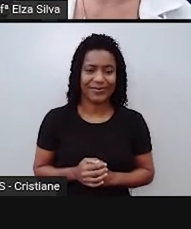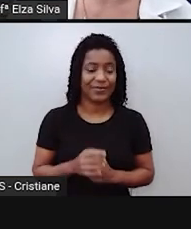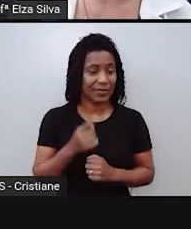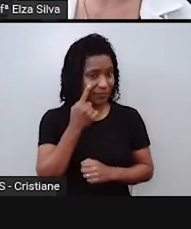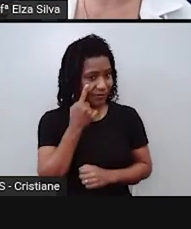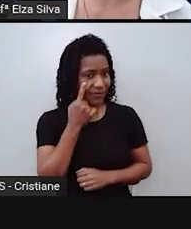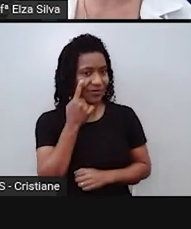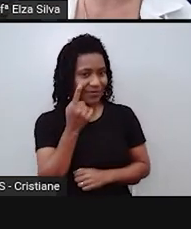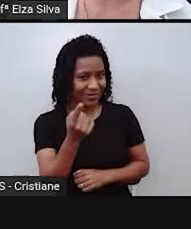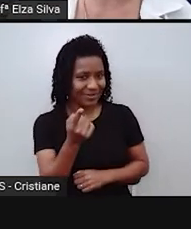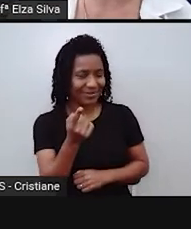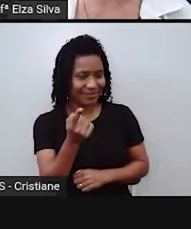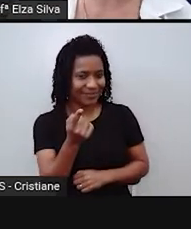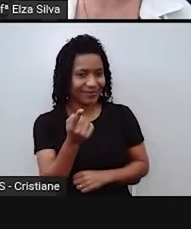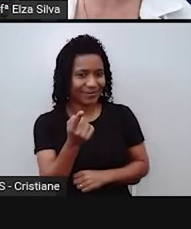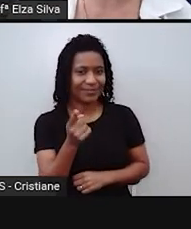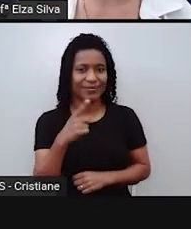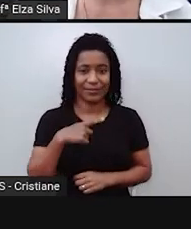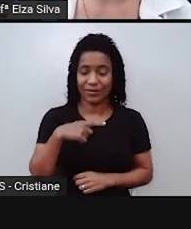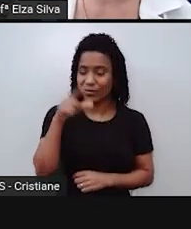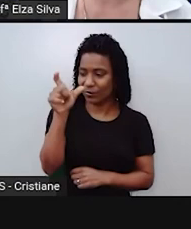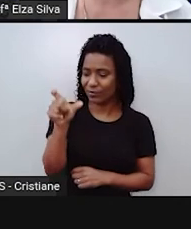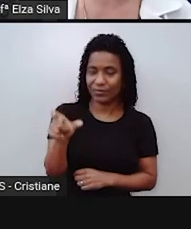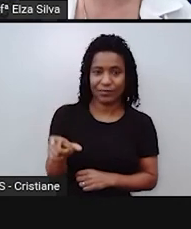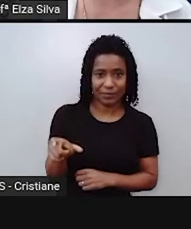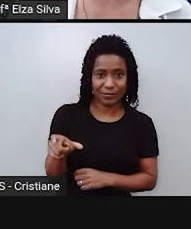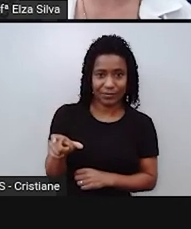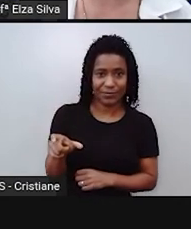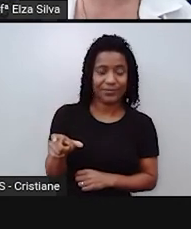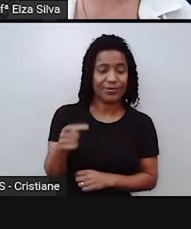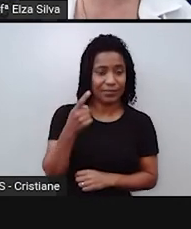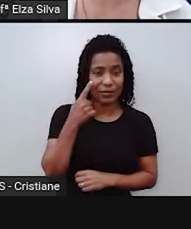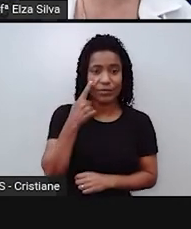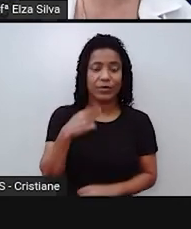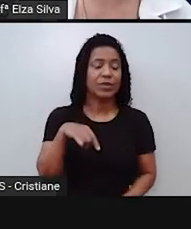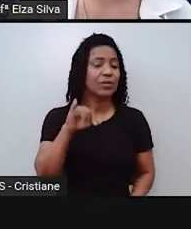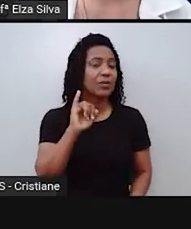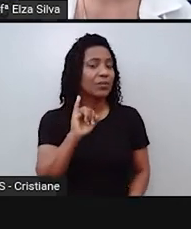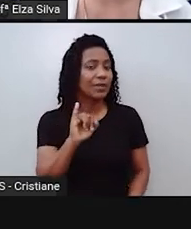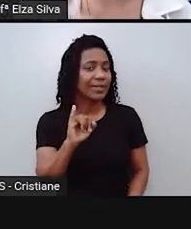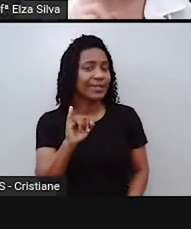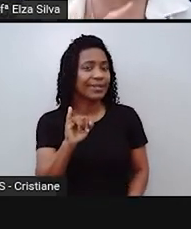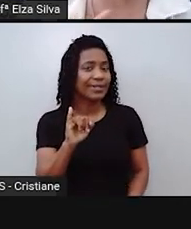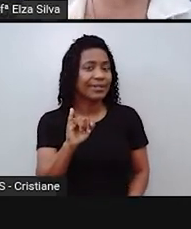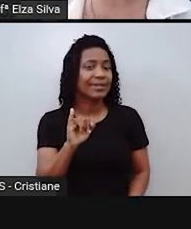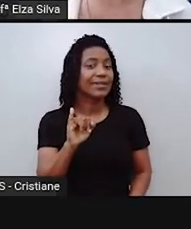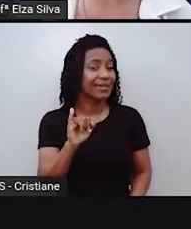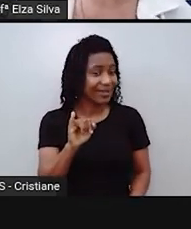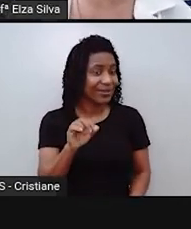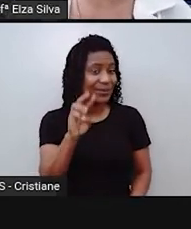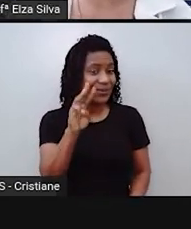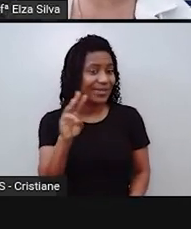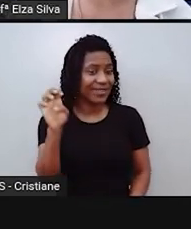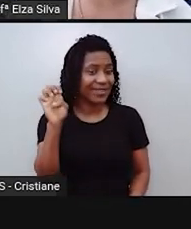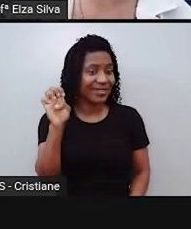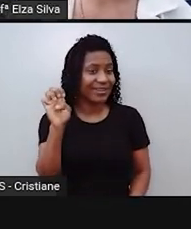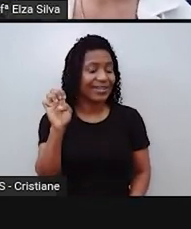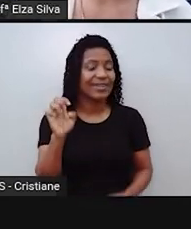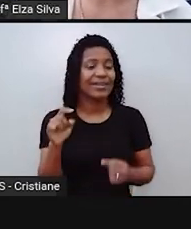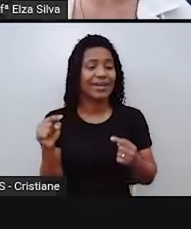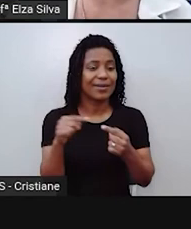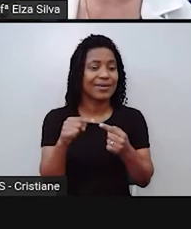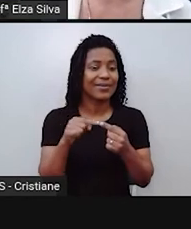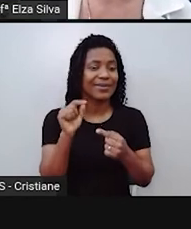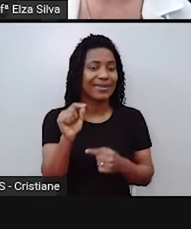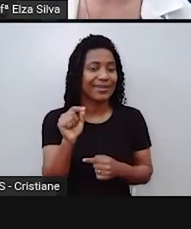Então, vejam que nós temos aqui o sujeito we, temos o going. Falta o quê aqui, gente? O verbo to be, que concorda com o we.